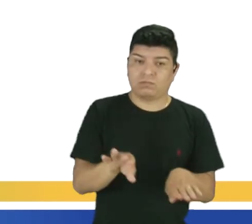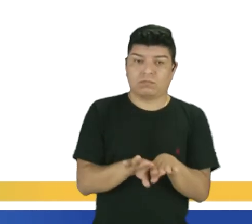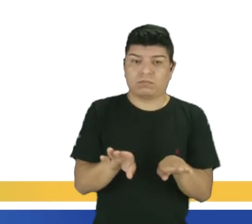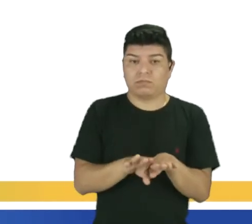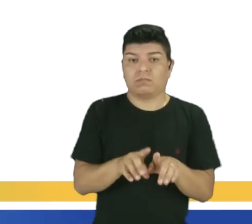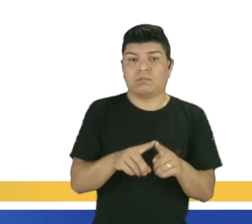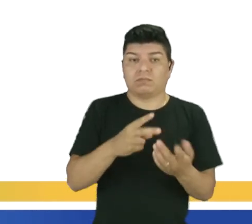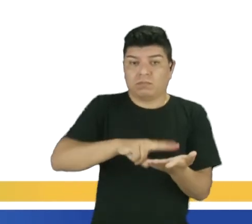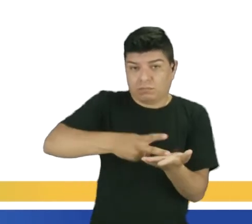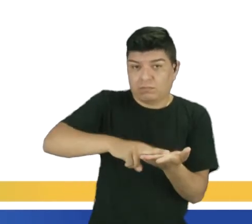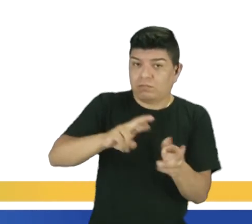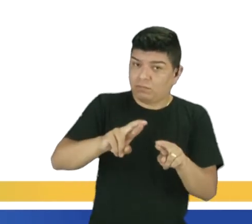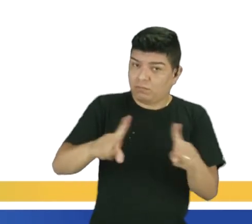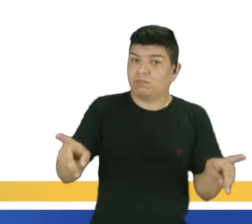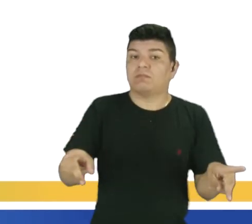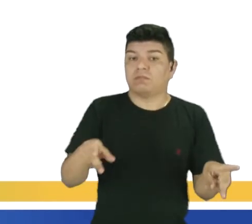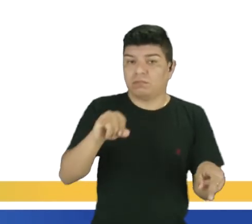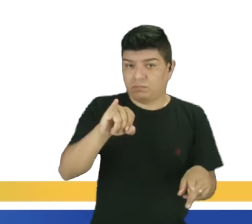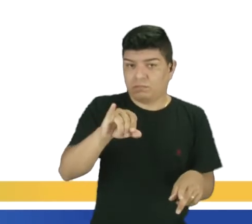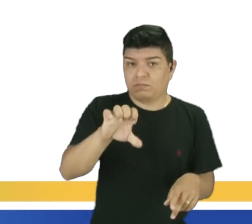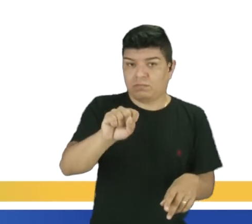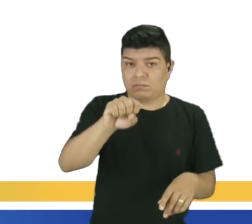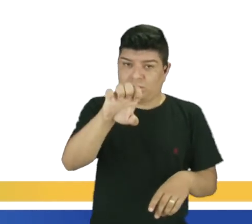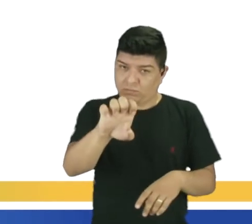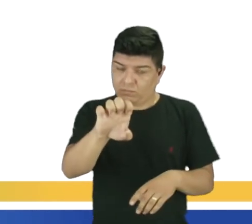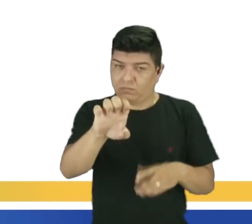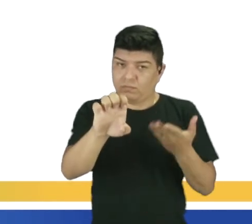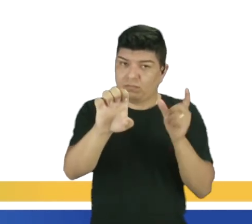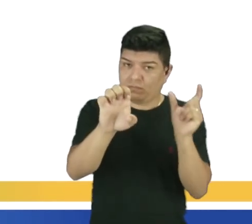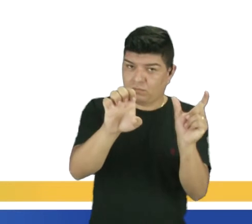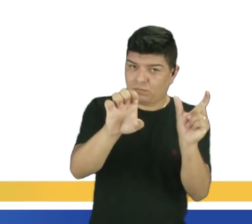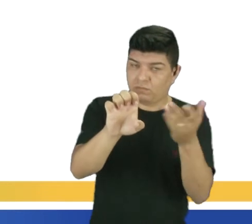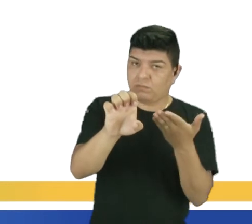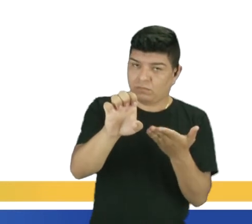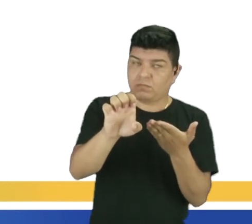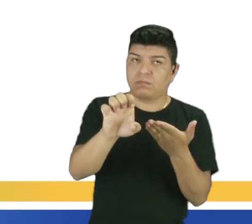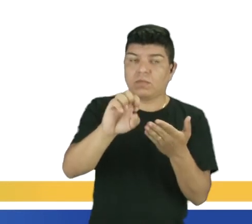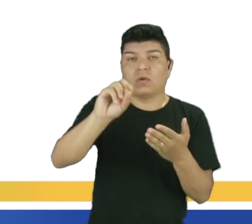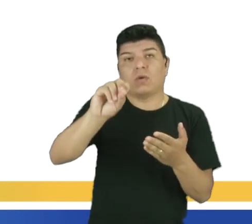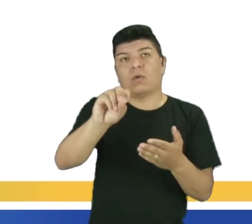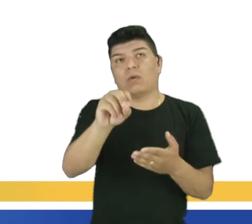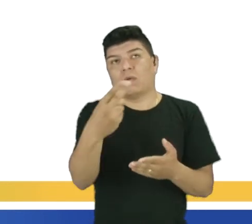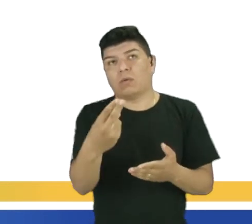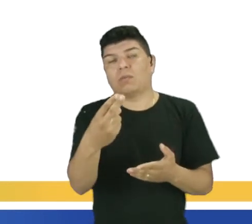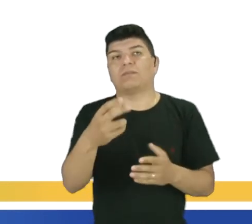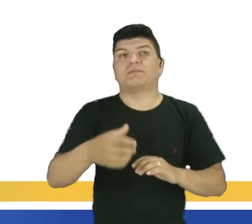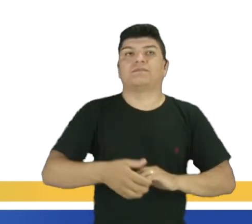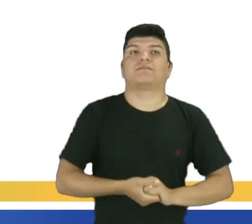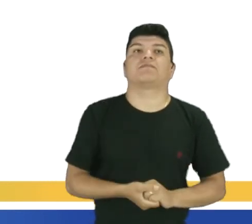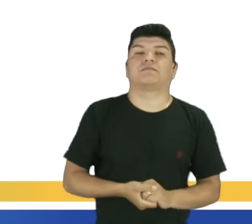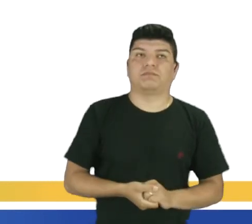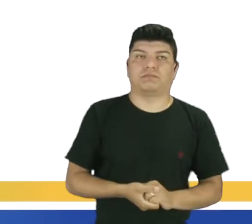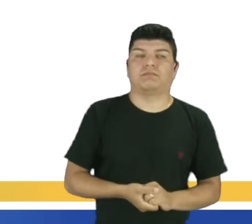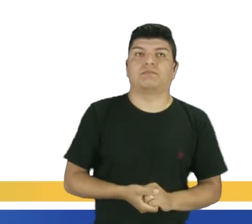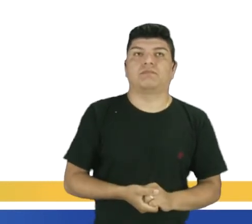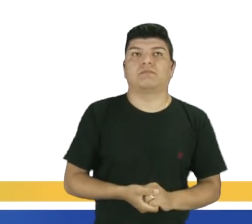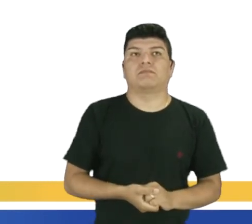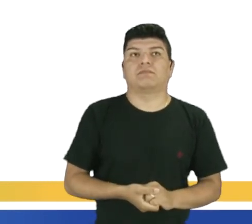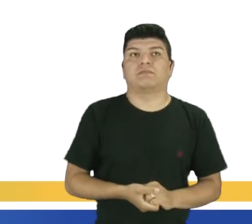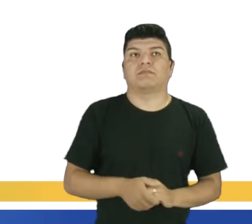agora a tradução é diferente. Se, mais na frente, ou se. E a,